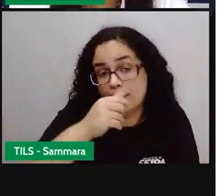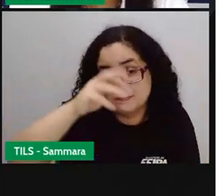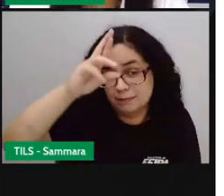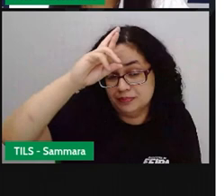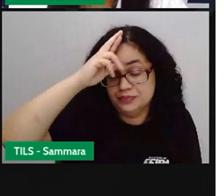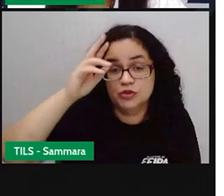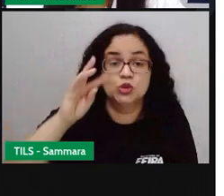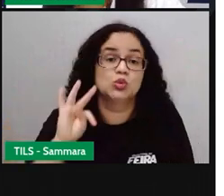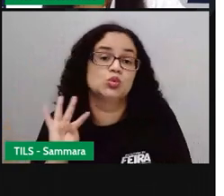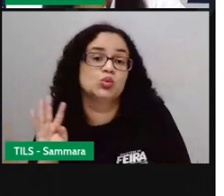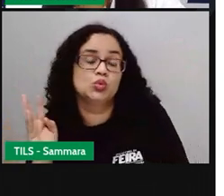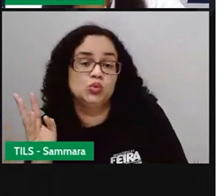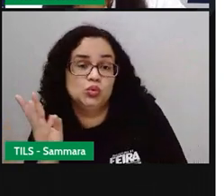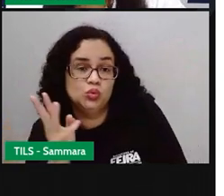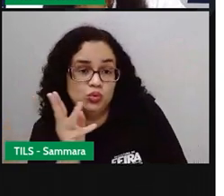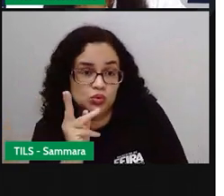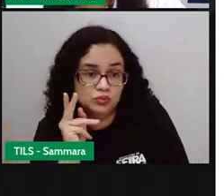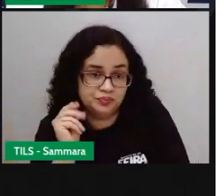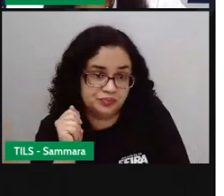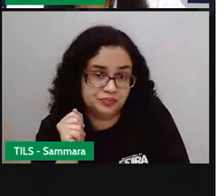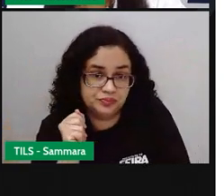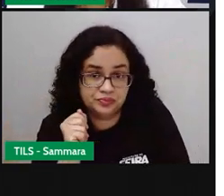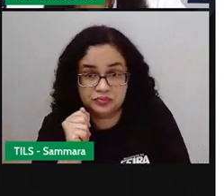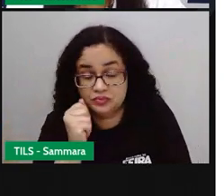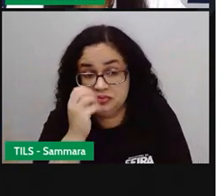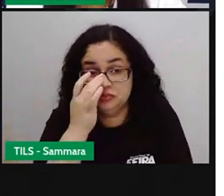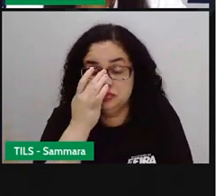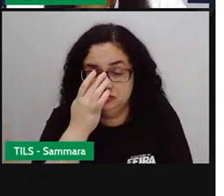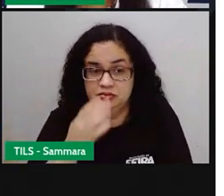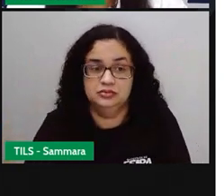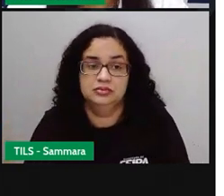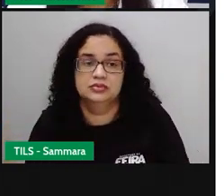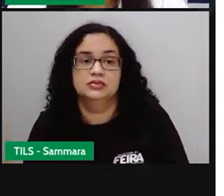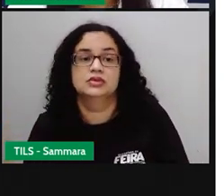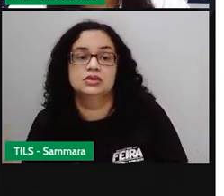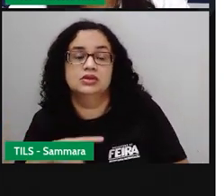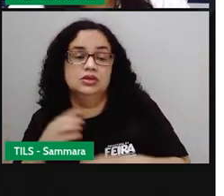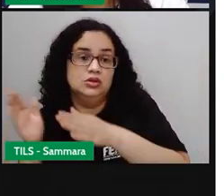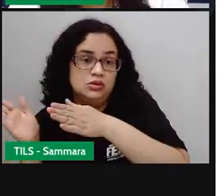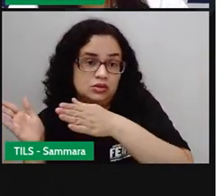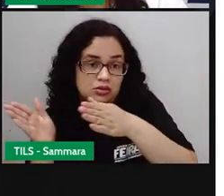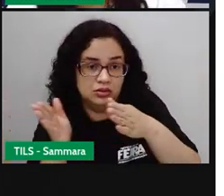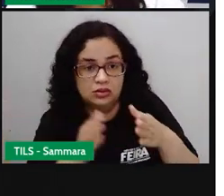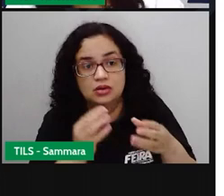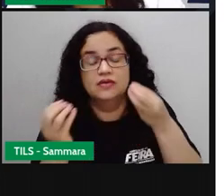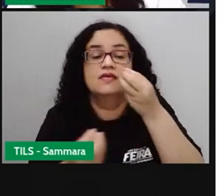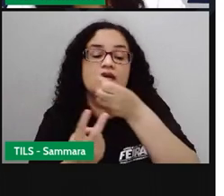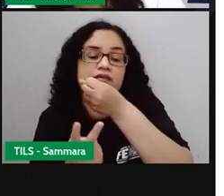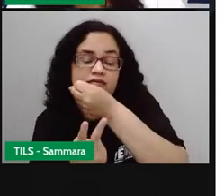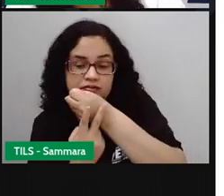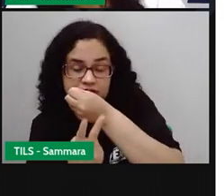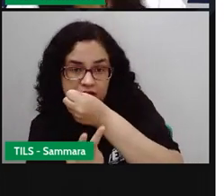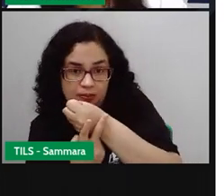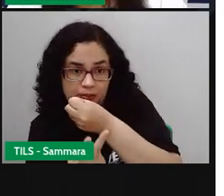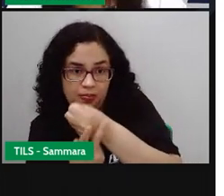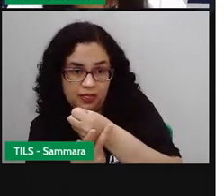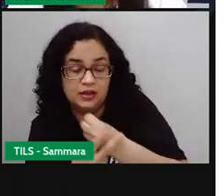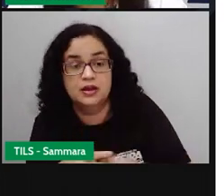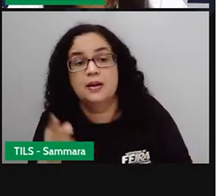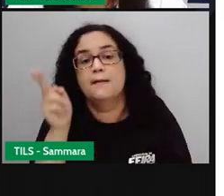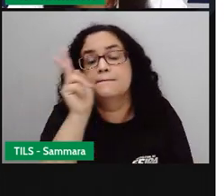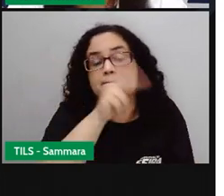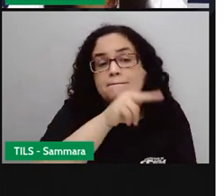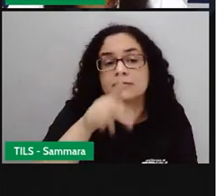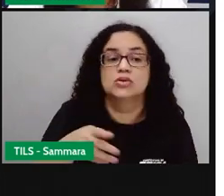Isso tudo aí, todas essas ações, elas são determinadas como verbos. E a prova